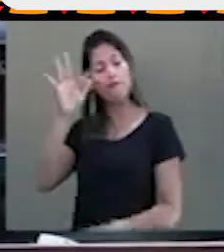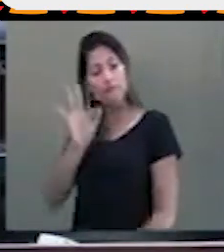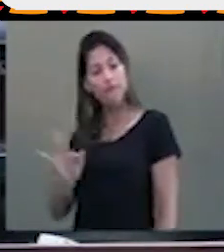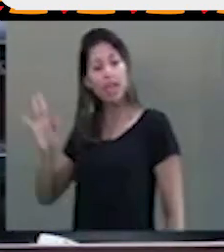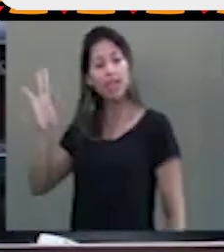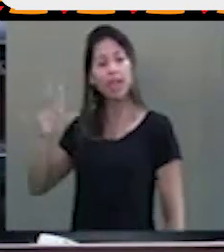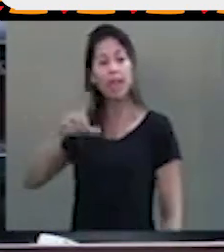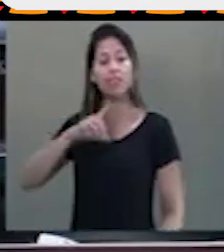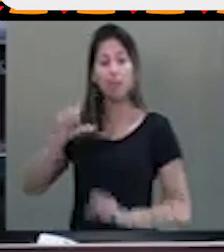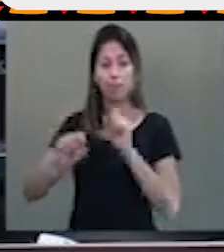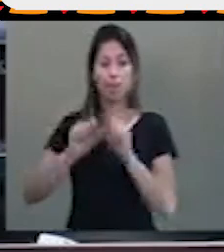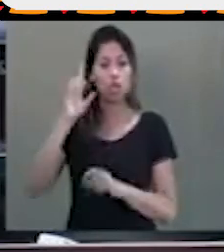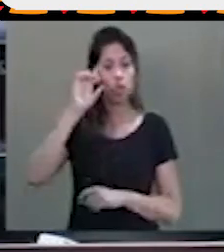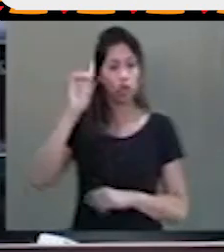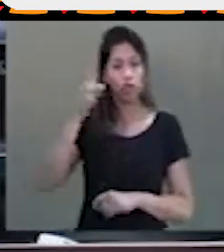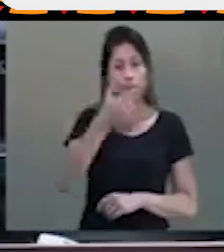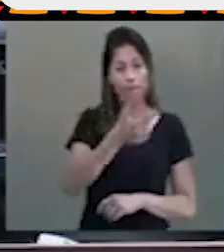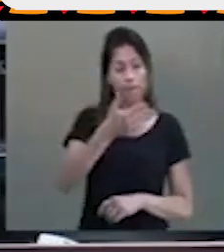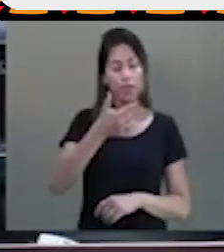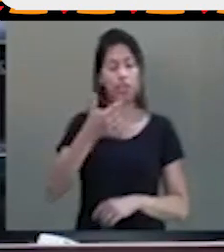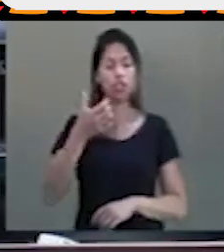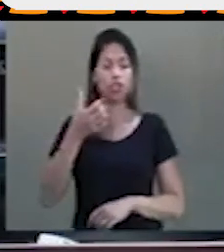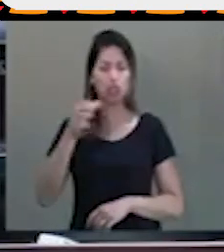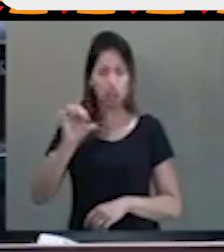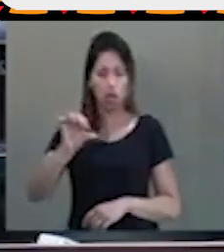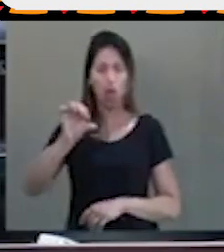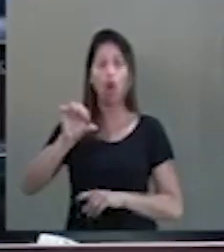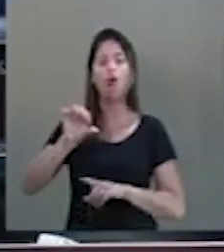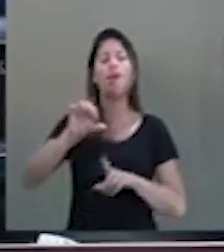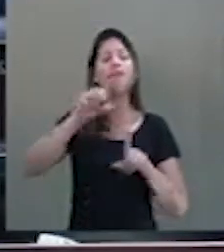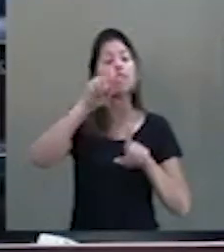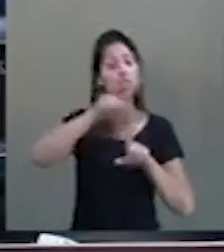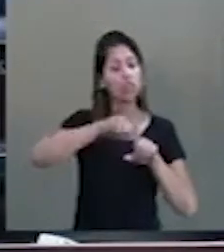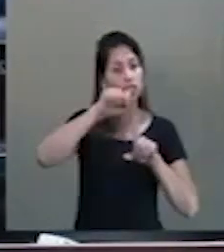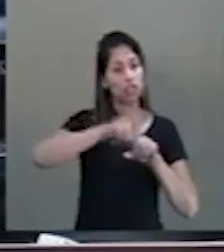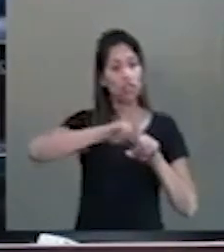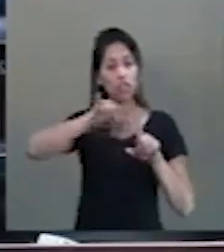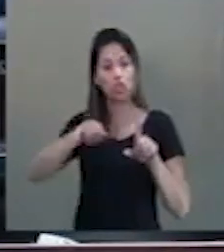2012 pela presidenta Dilma Rousseff.